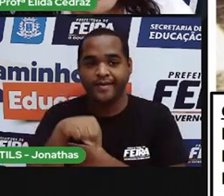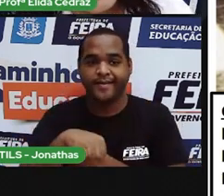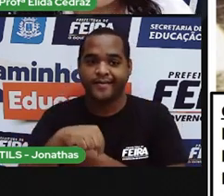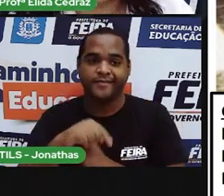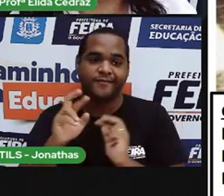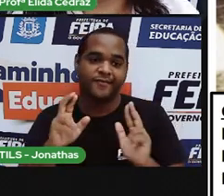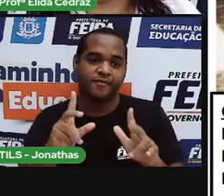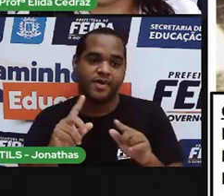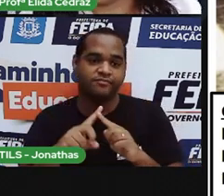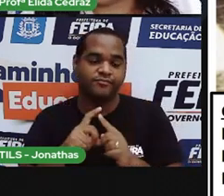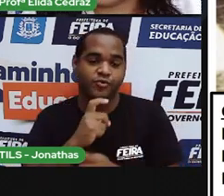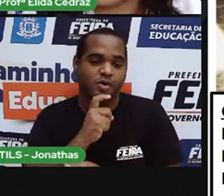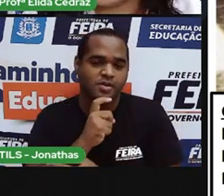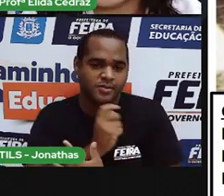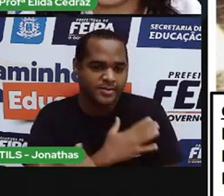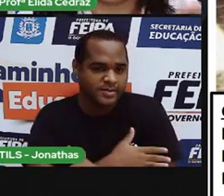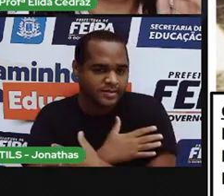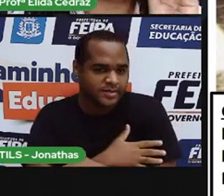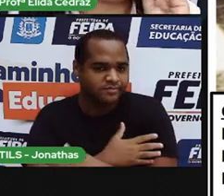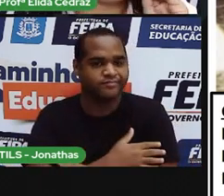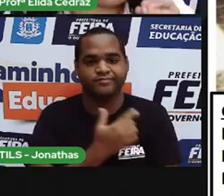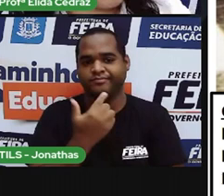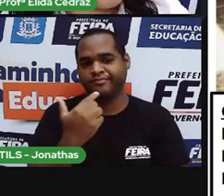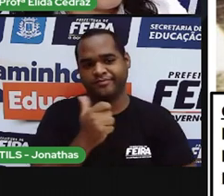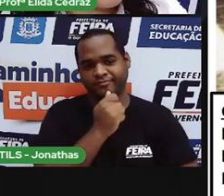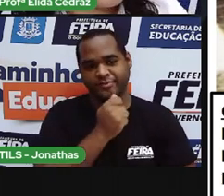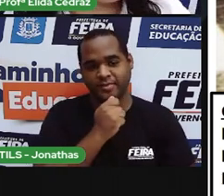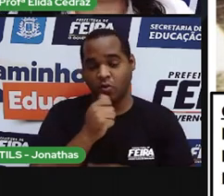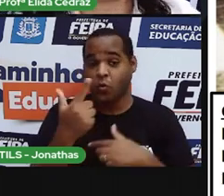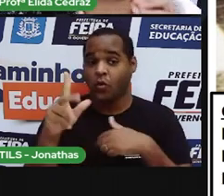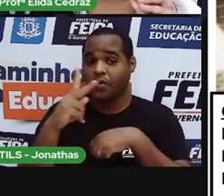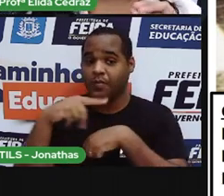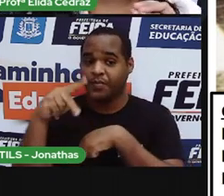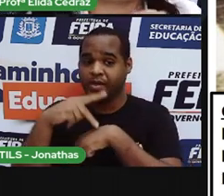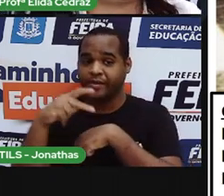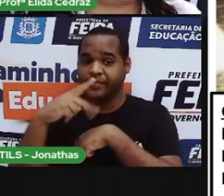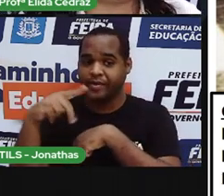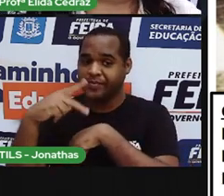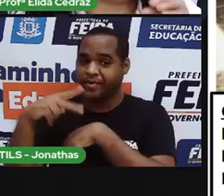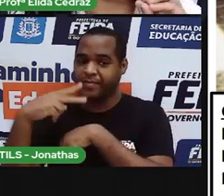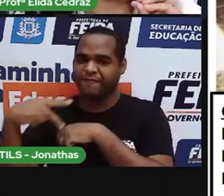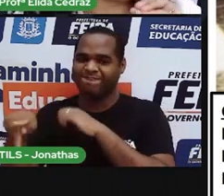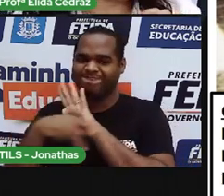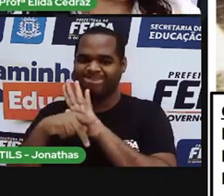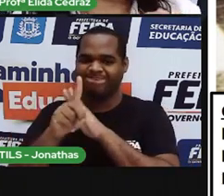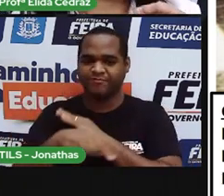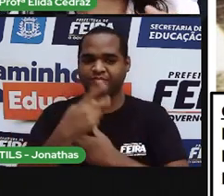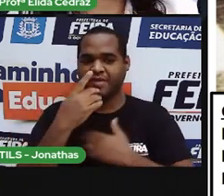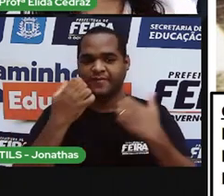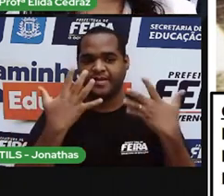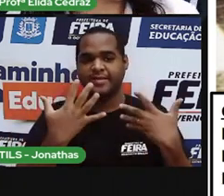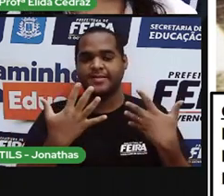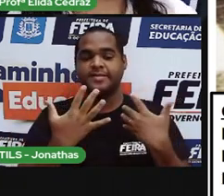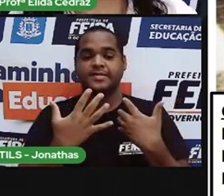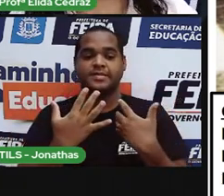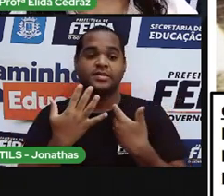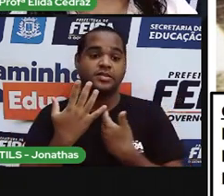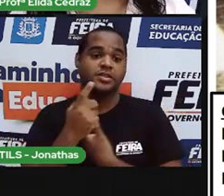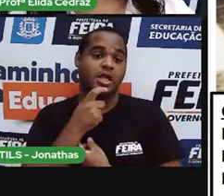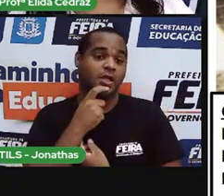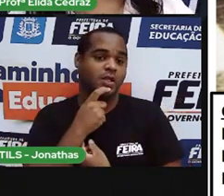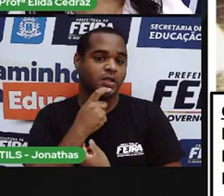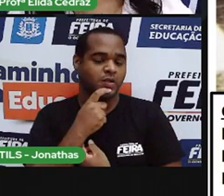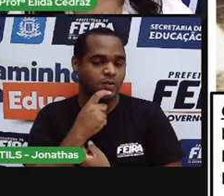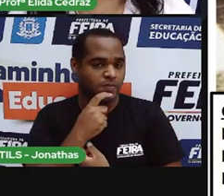natureza. Então, tem que ser em países, nos lugares onde os lagos